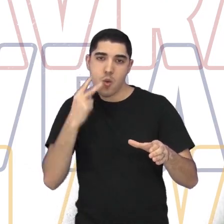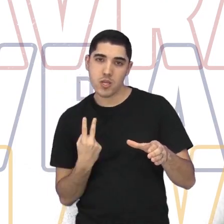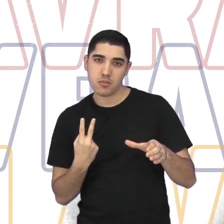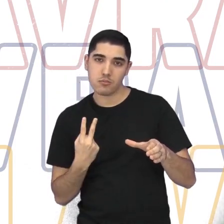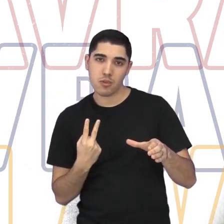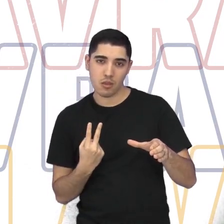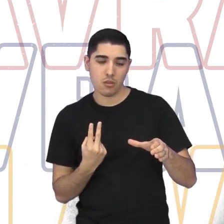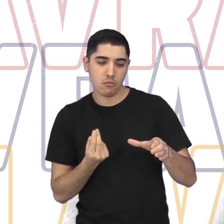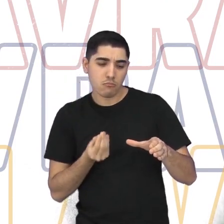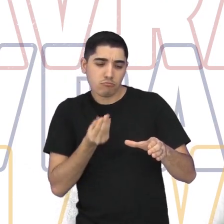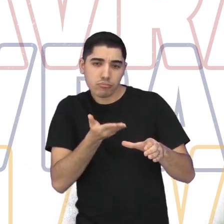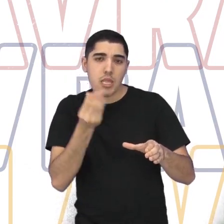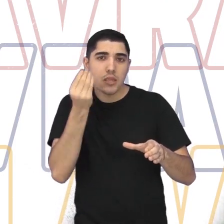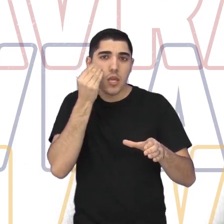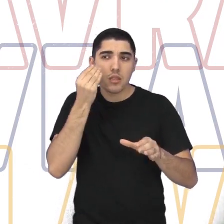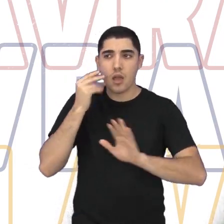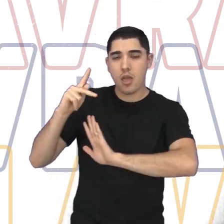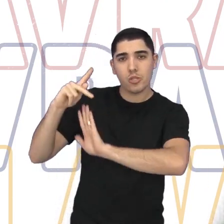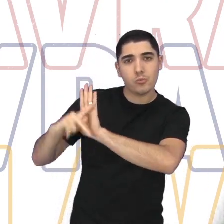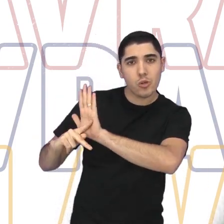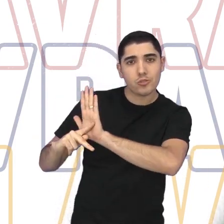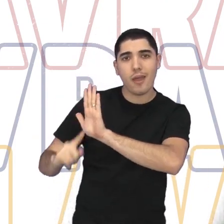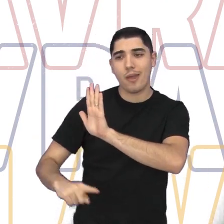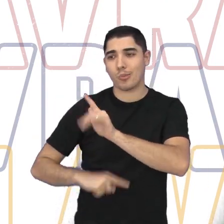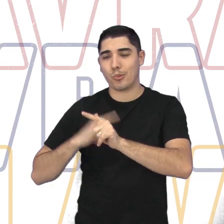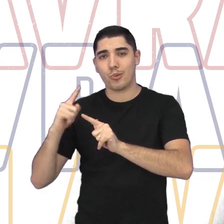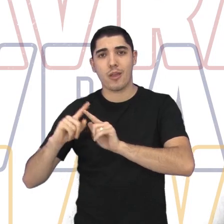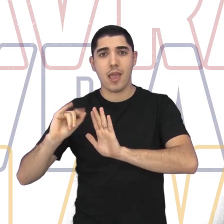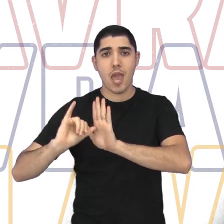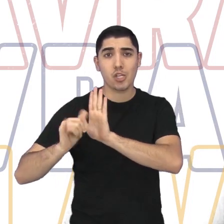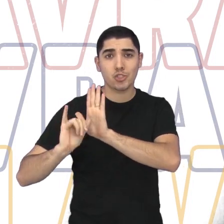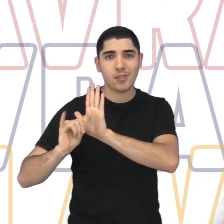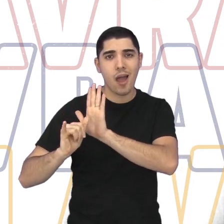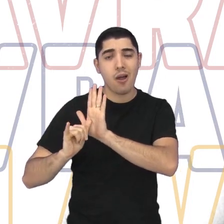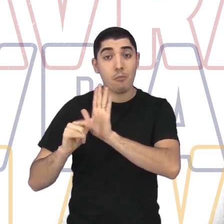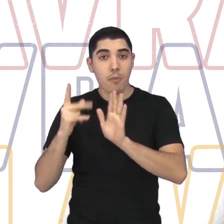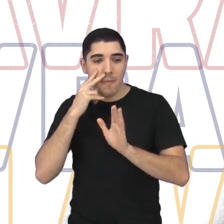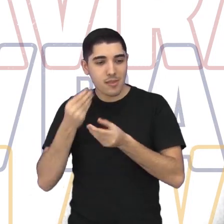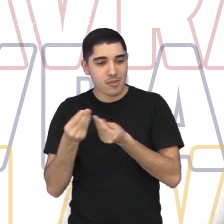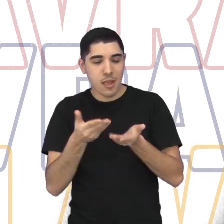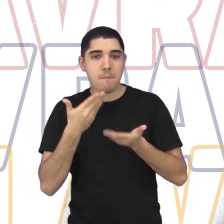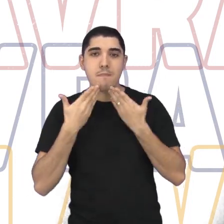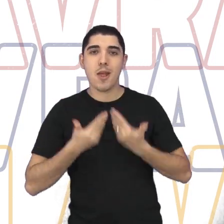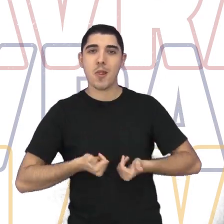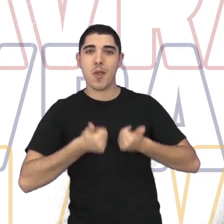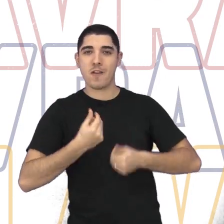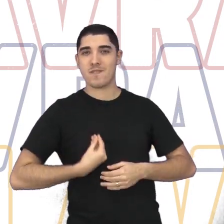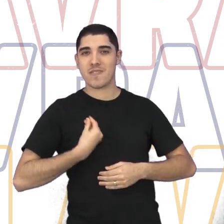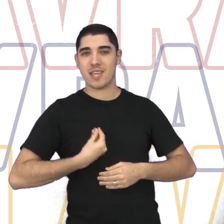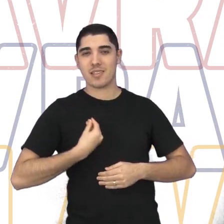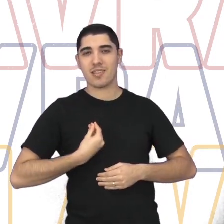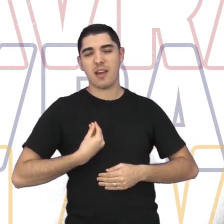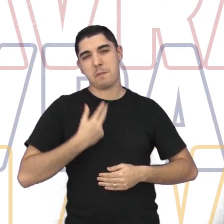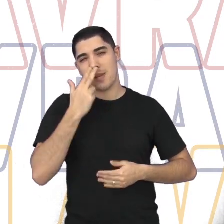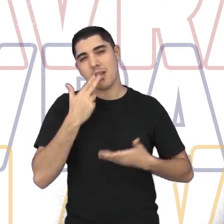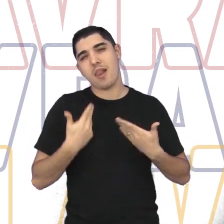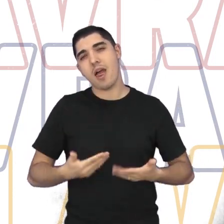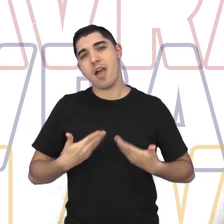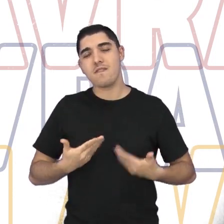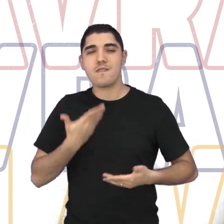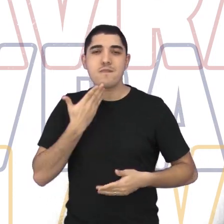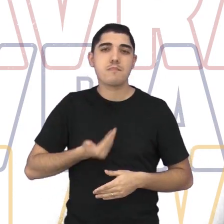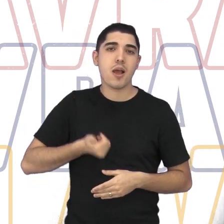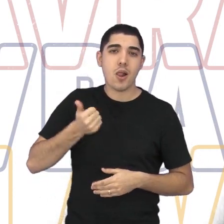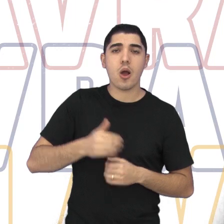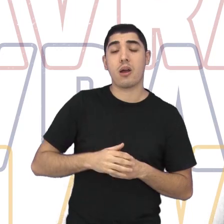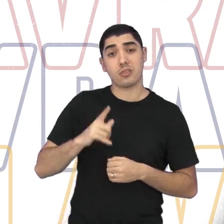projetos, editais e tudo mais, isso facilitaria a nossa vida, né? Então, a gente teria lá